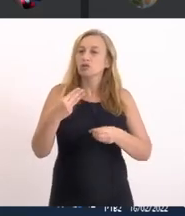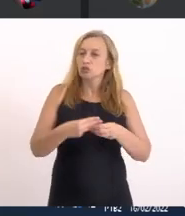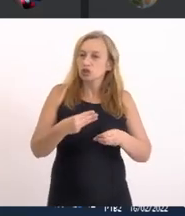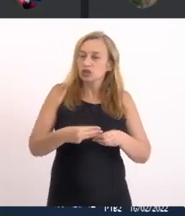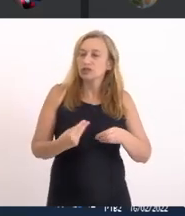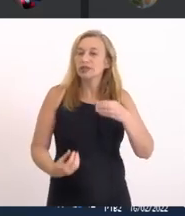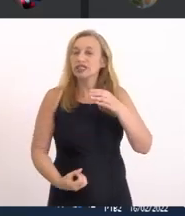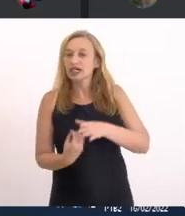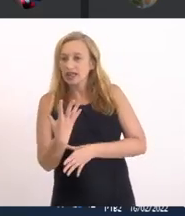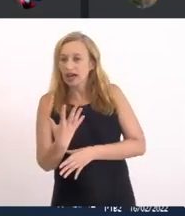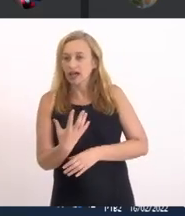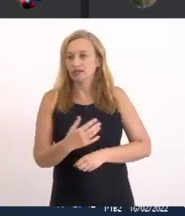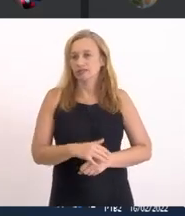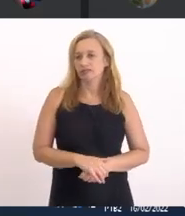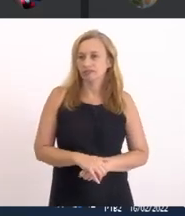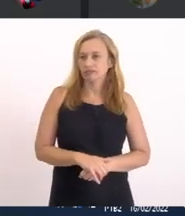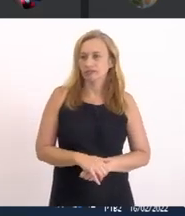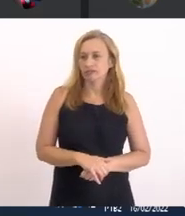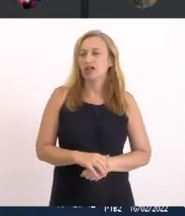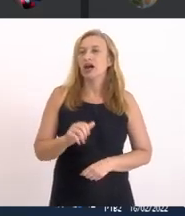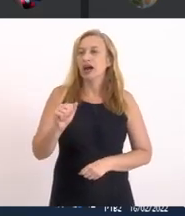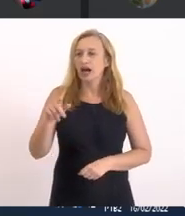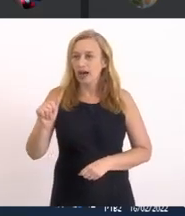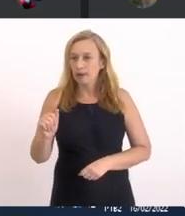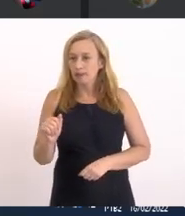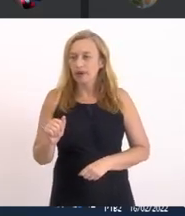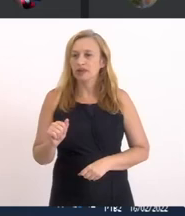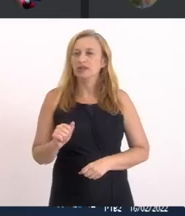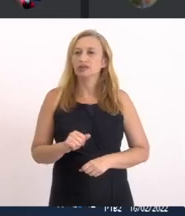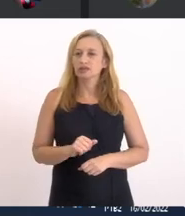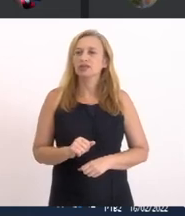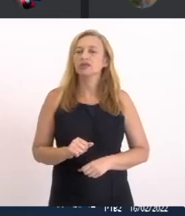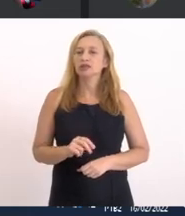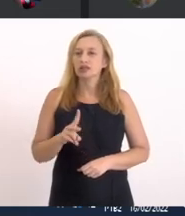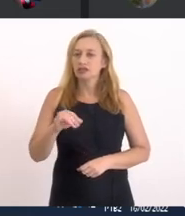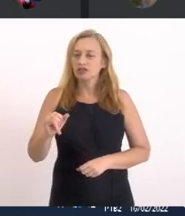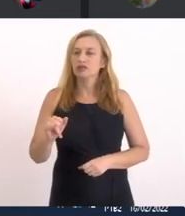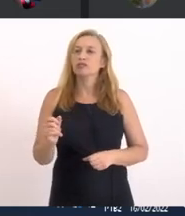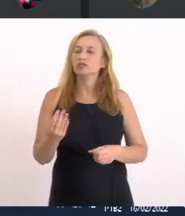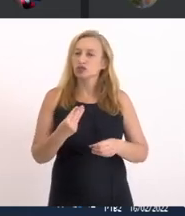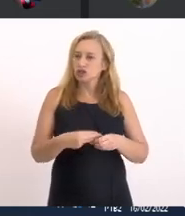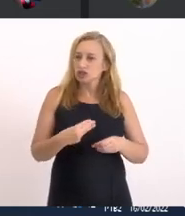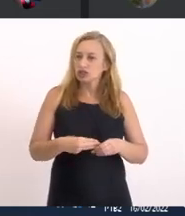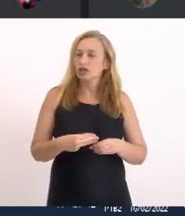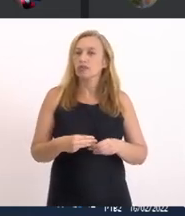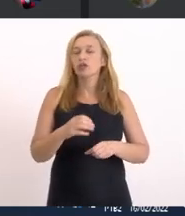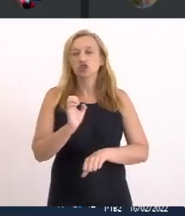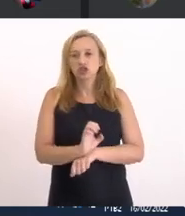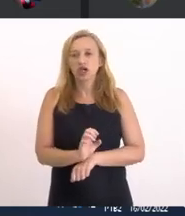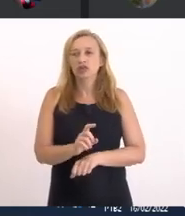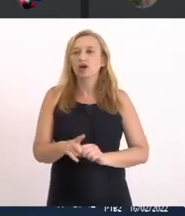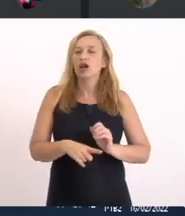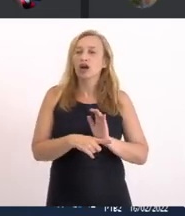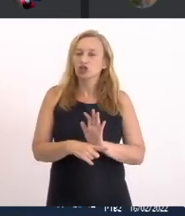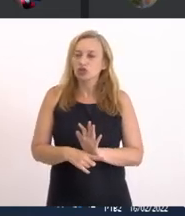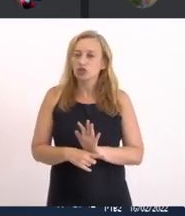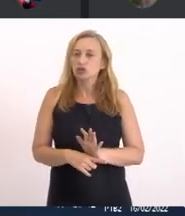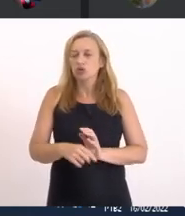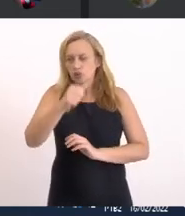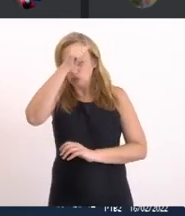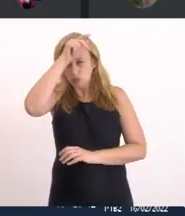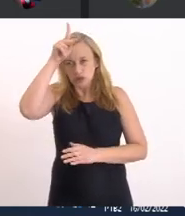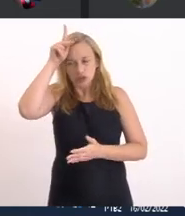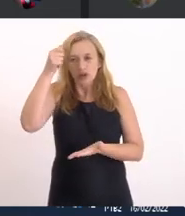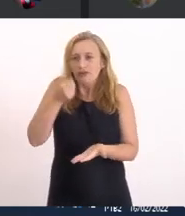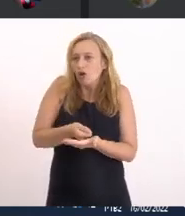criar uma APA Criar uma APA Criar uma APA Via município Via município O Estado ajuda Daí o município município é obrigado Quando ele